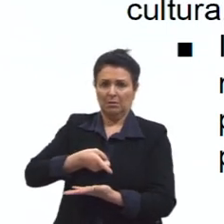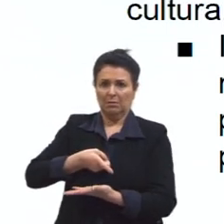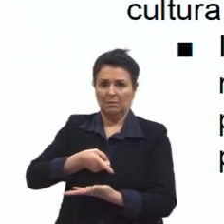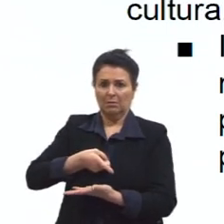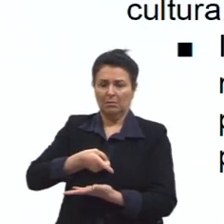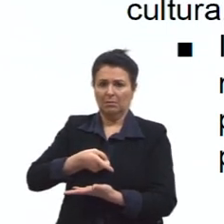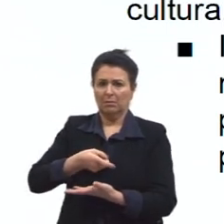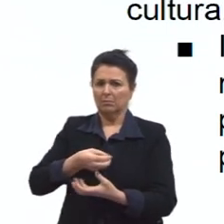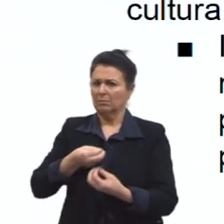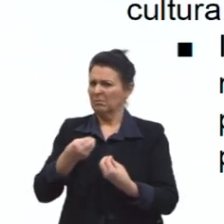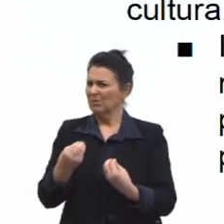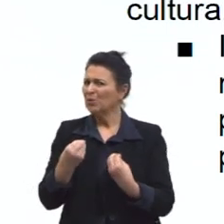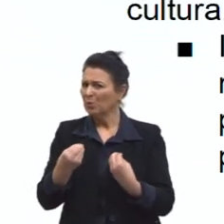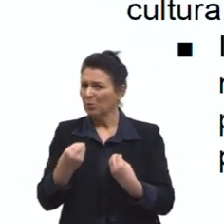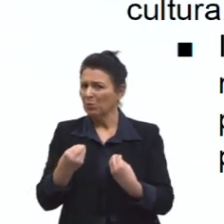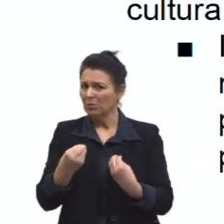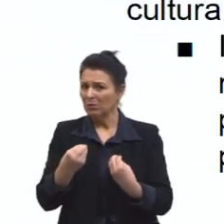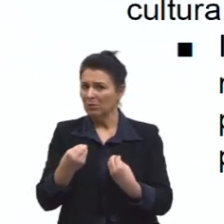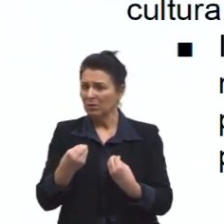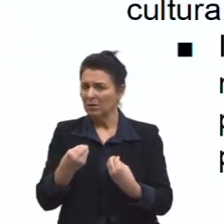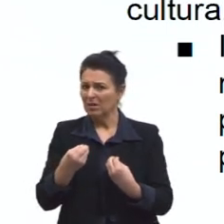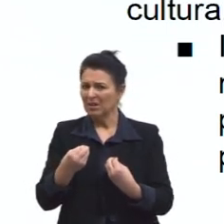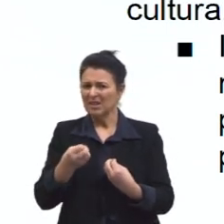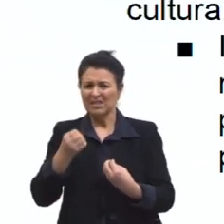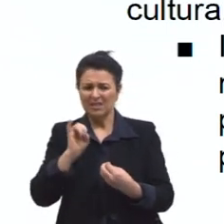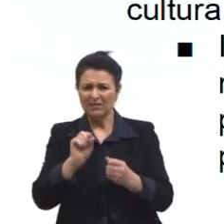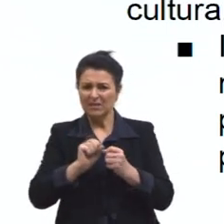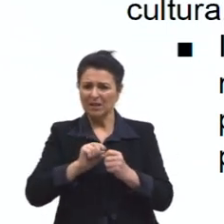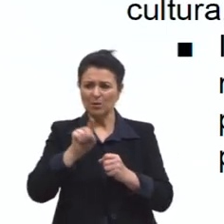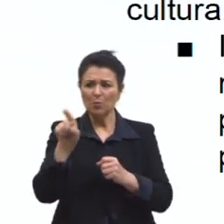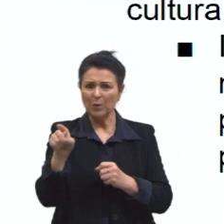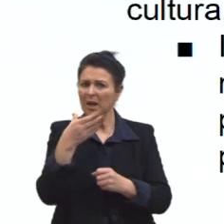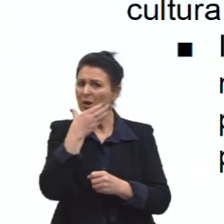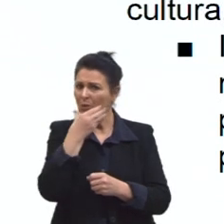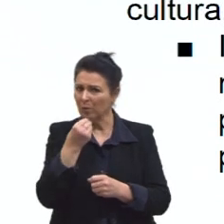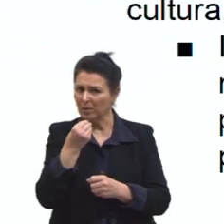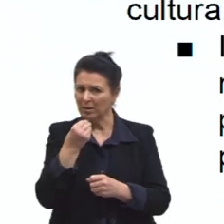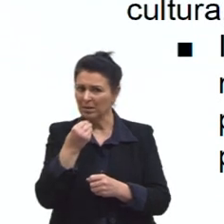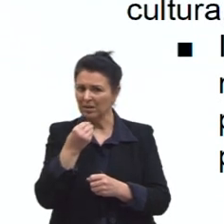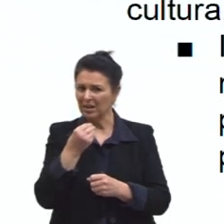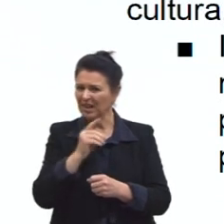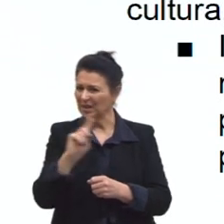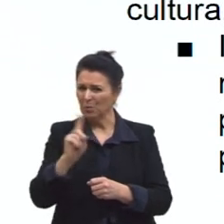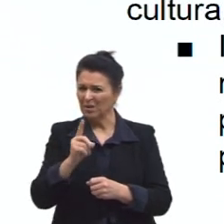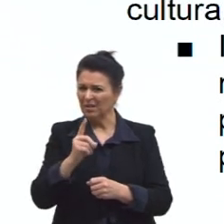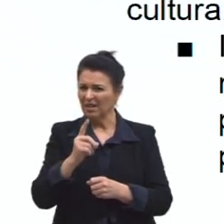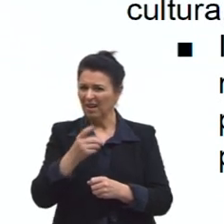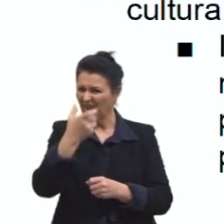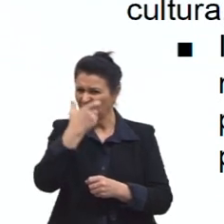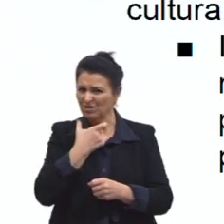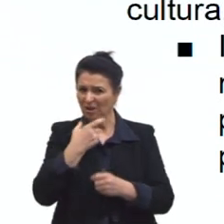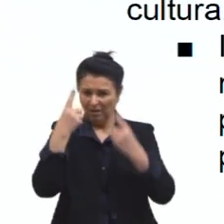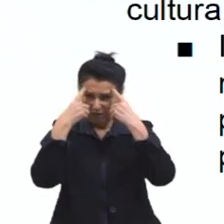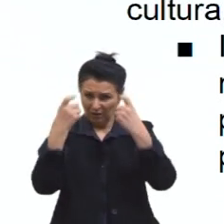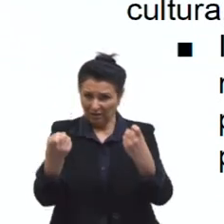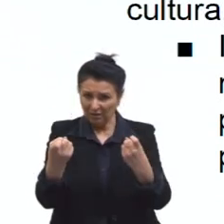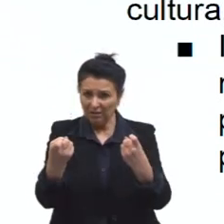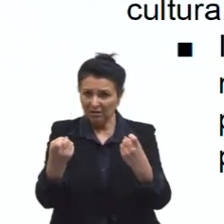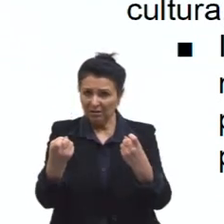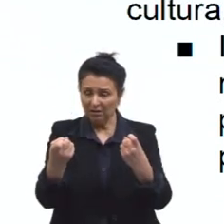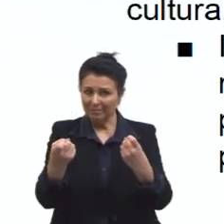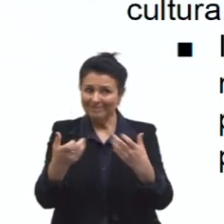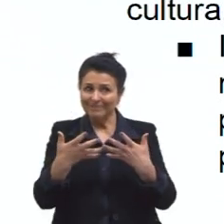será que se fizessem isso com Gilberto Freire, ele não acharia isso violento? Me parece muito difícil defender esse mito da